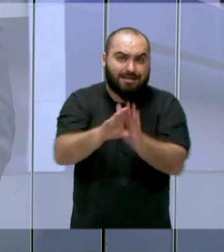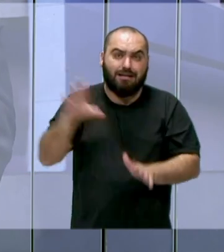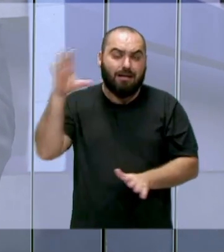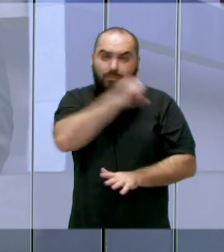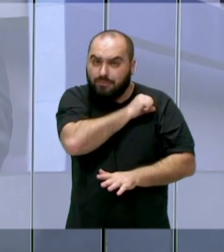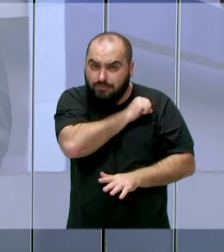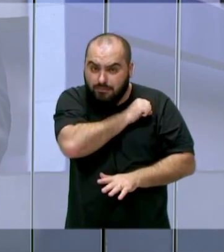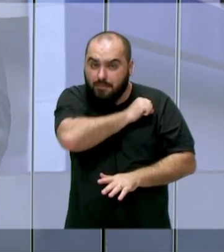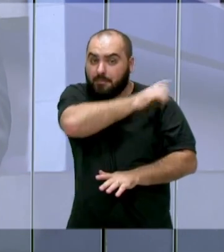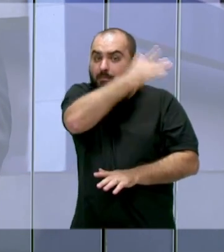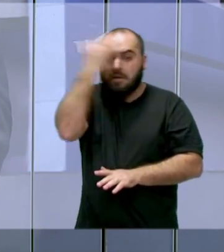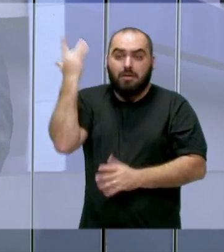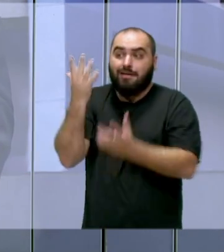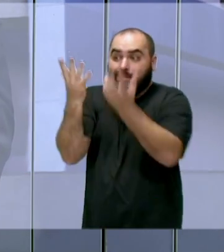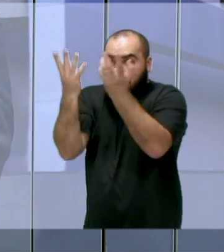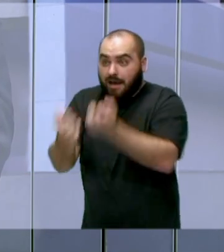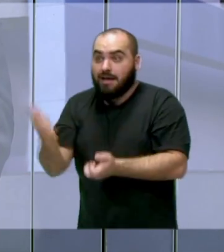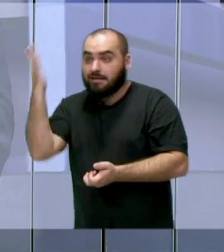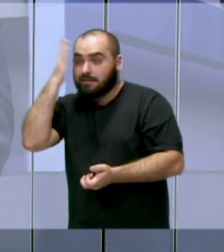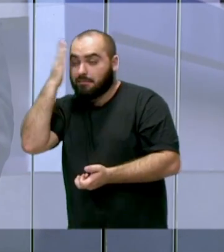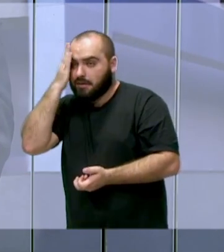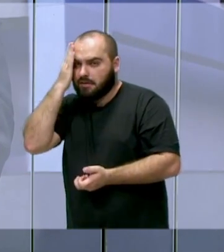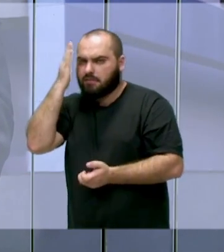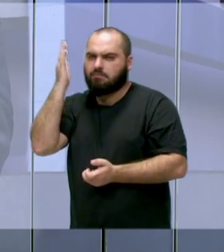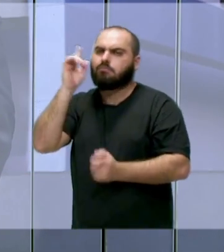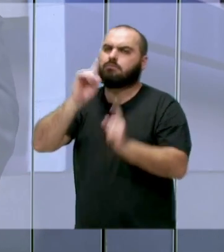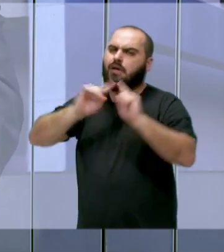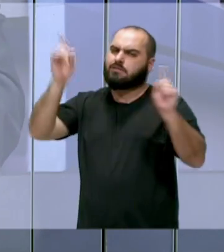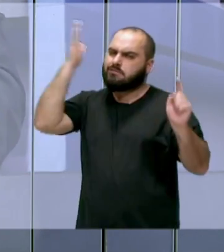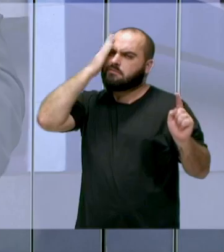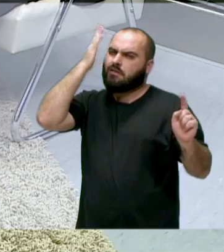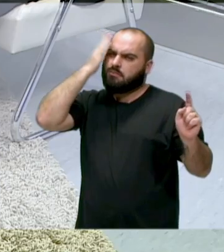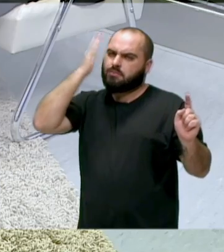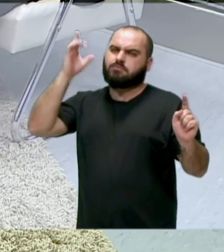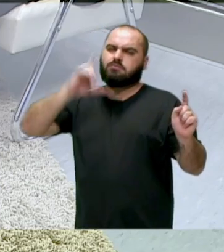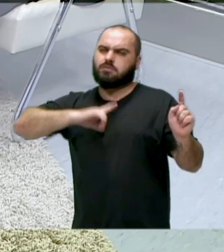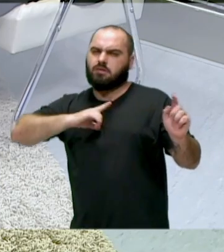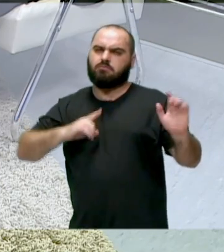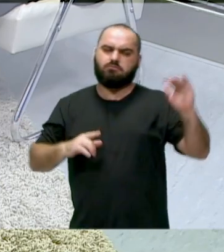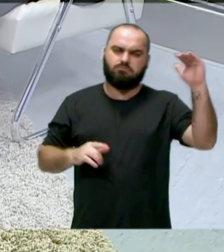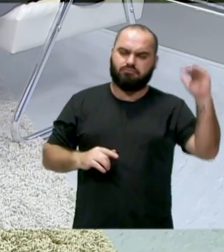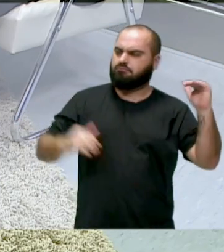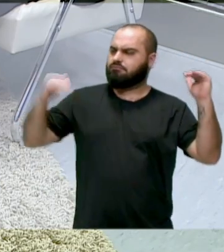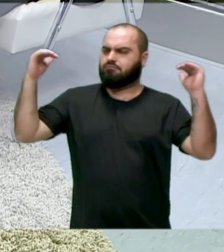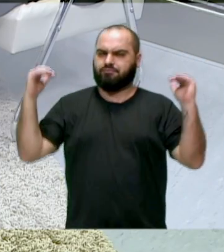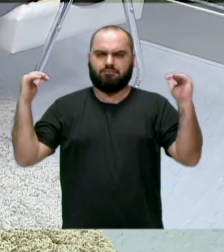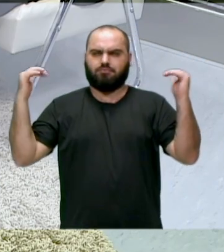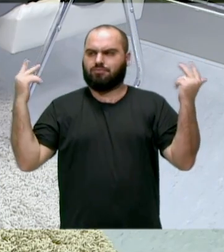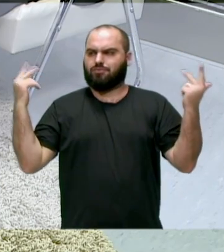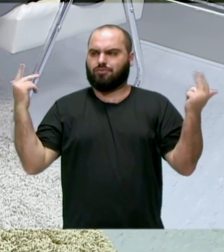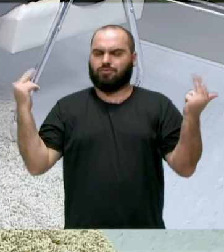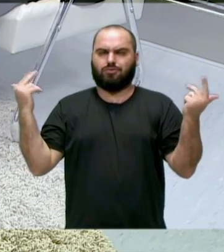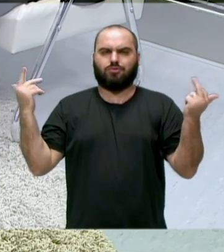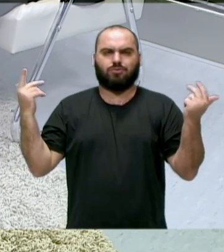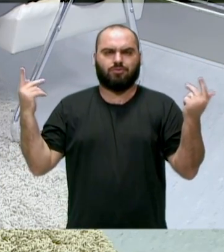acesso, tem acesso à informação. Claro que está muito polarizado, está muito de extremos, o ambiente político está